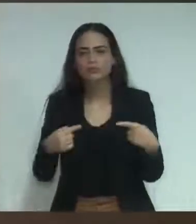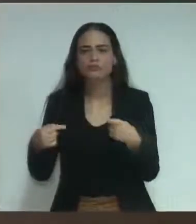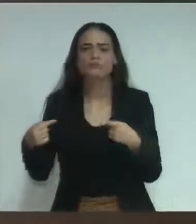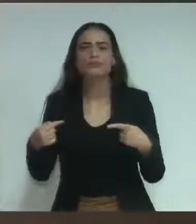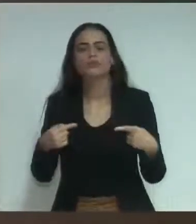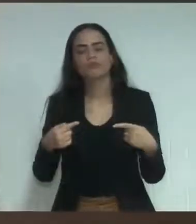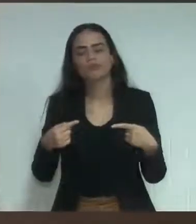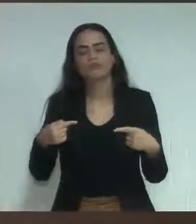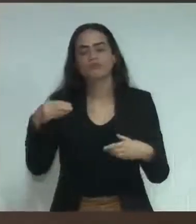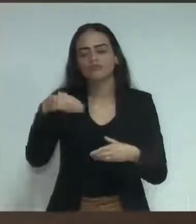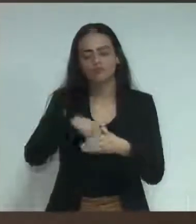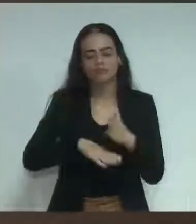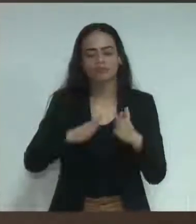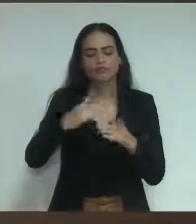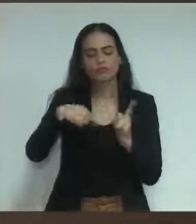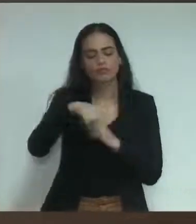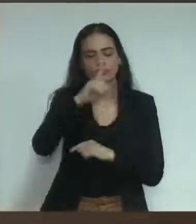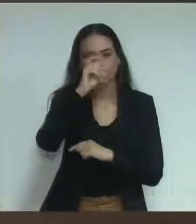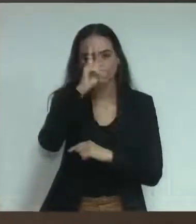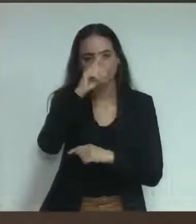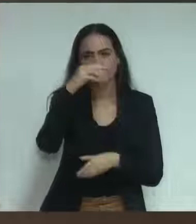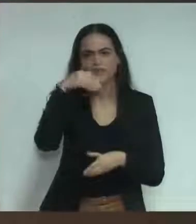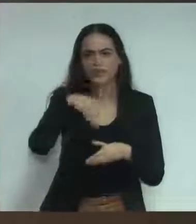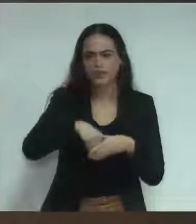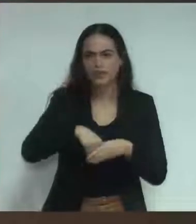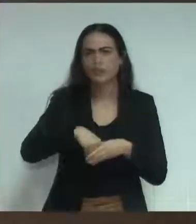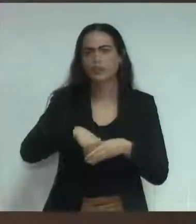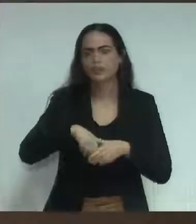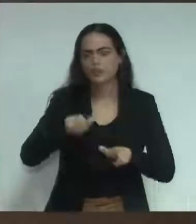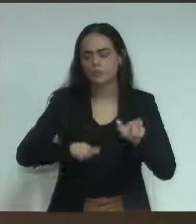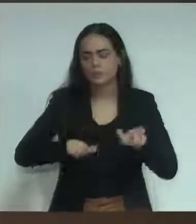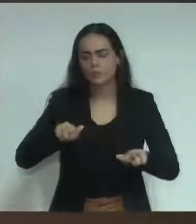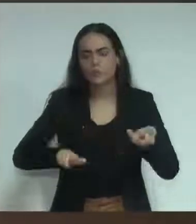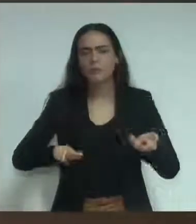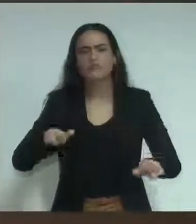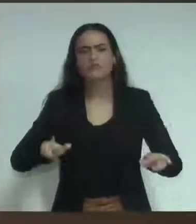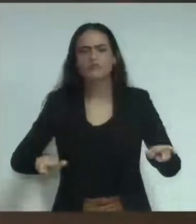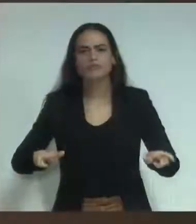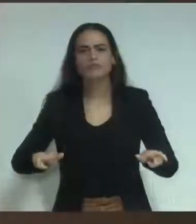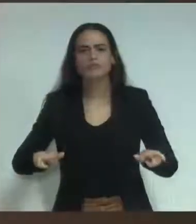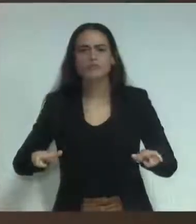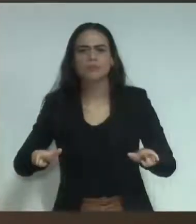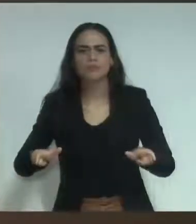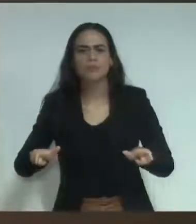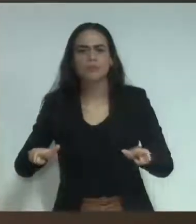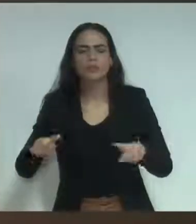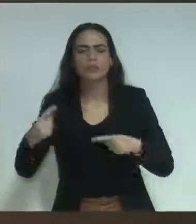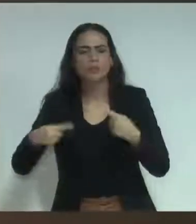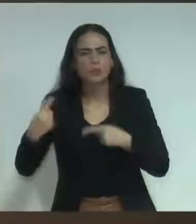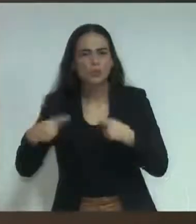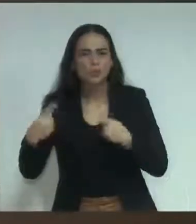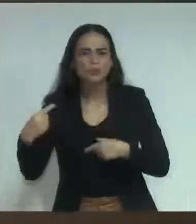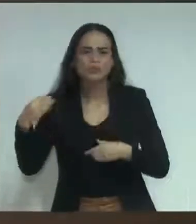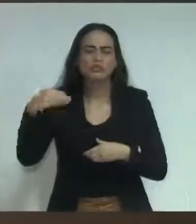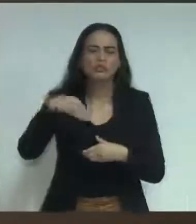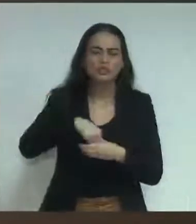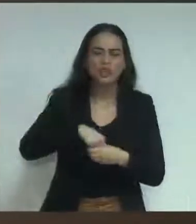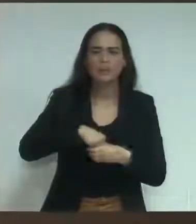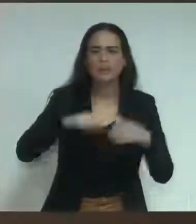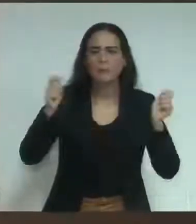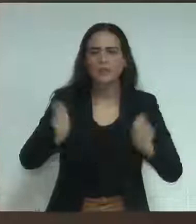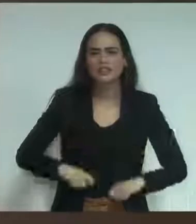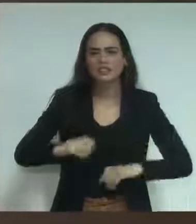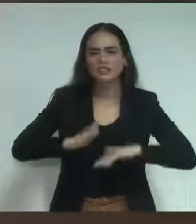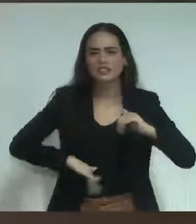houve da Santa Casa, inclusive internamente, colocando pessoas apaniguadas políticos, pessoas que não necessariamente tinham capacidade para